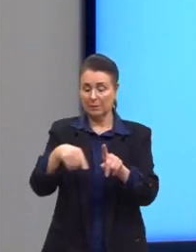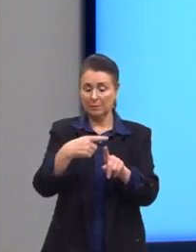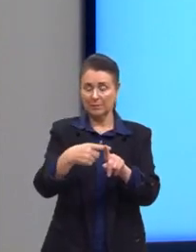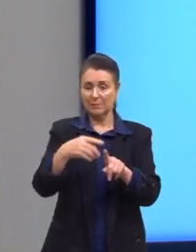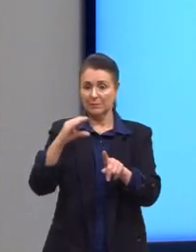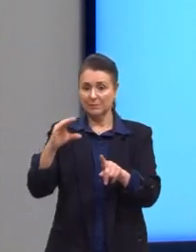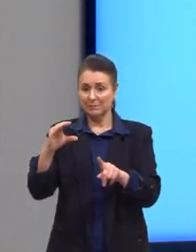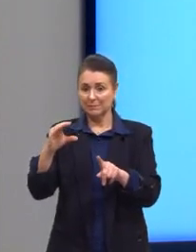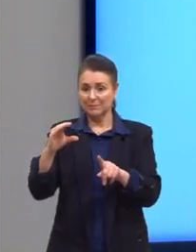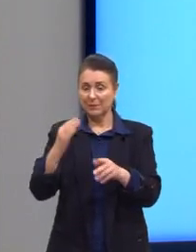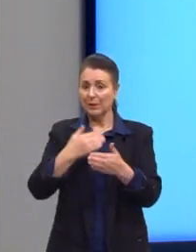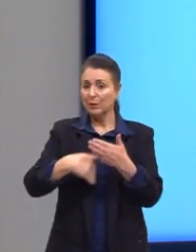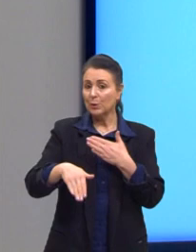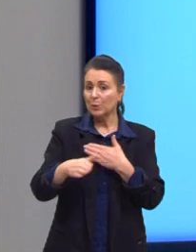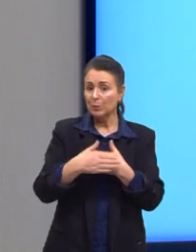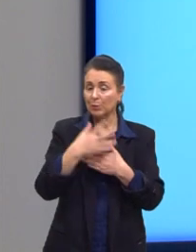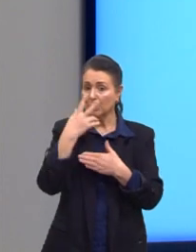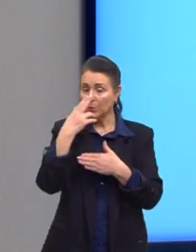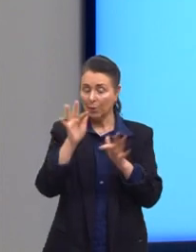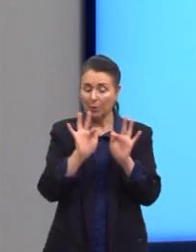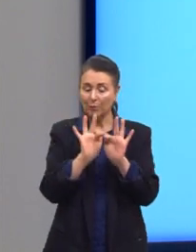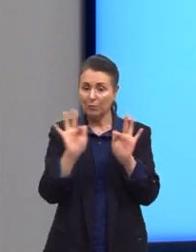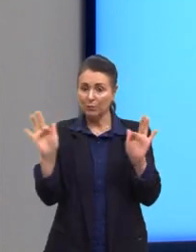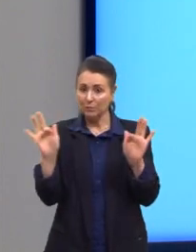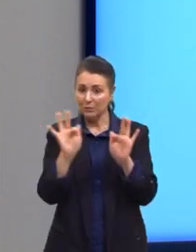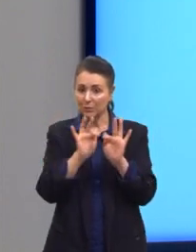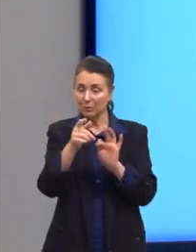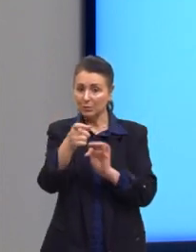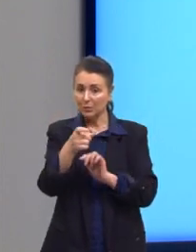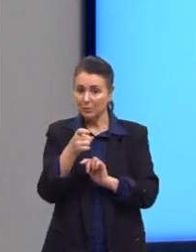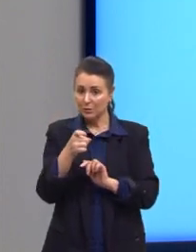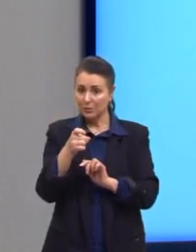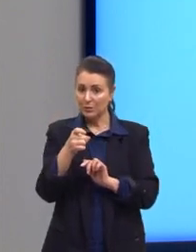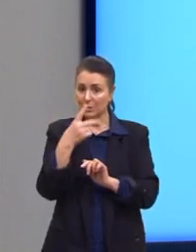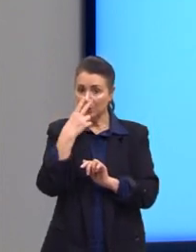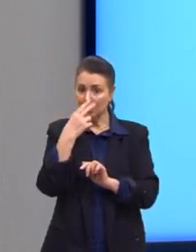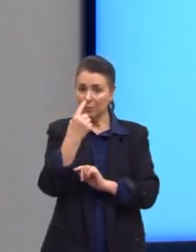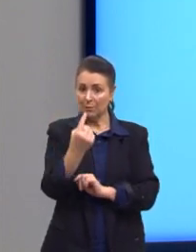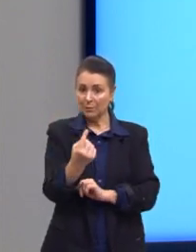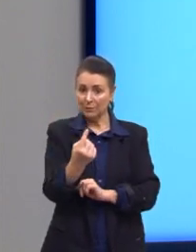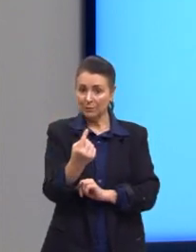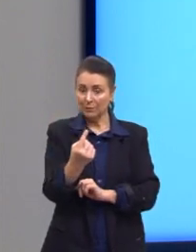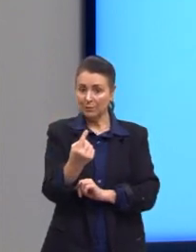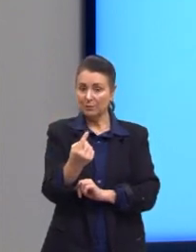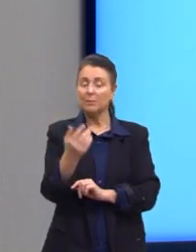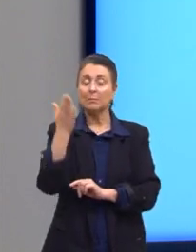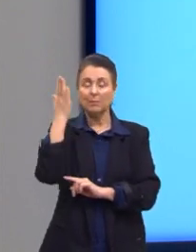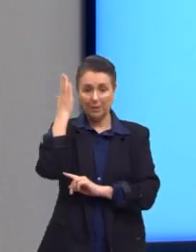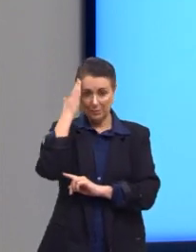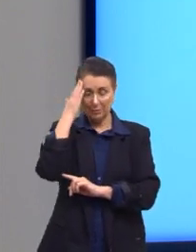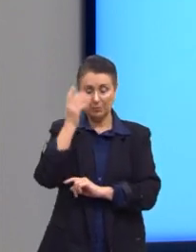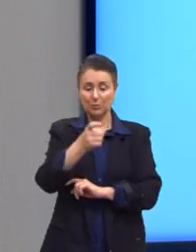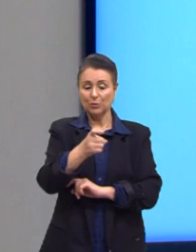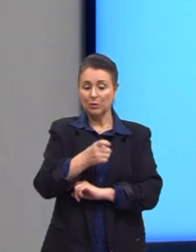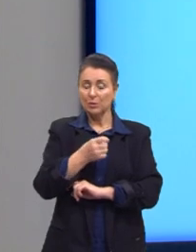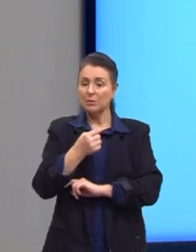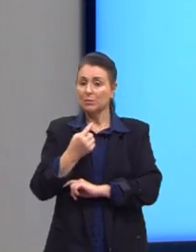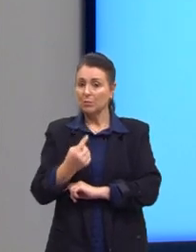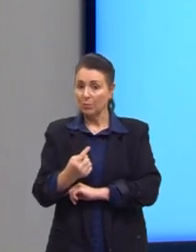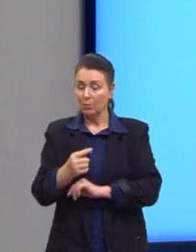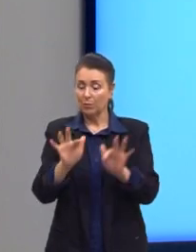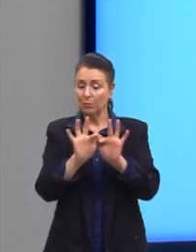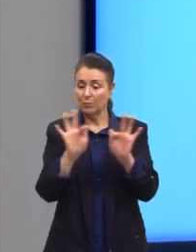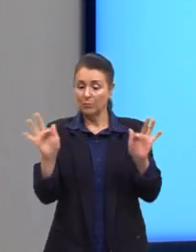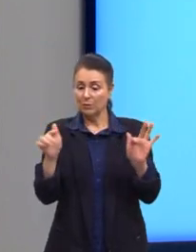Isso tudo é igual à função para x igual a 1. Mas nós sabemos que, se o x é 1, a